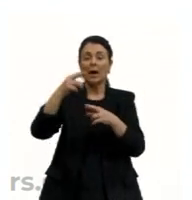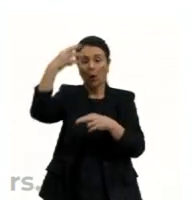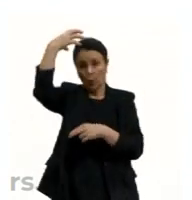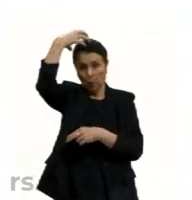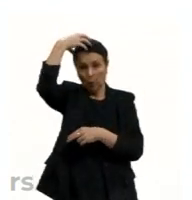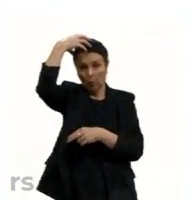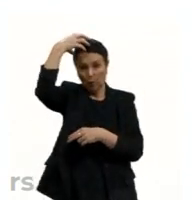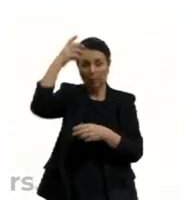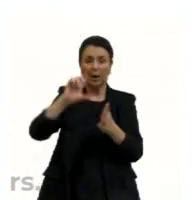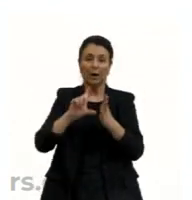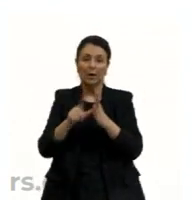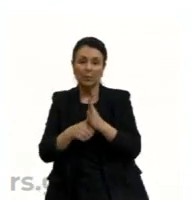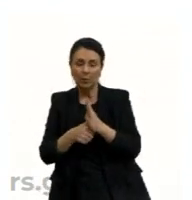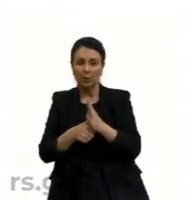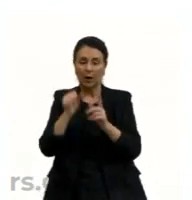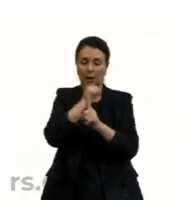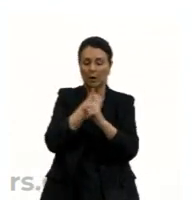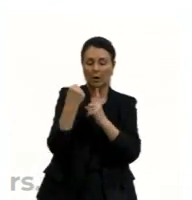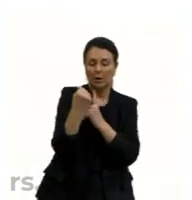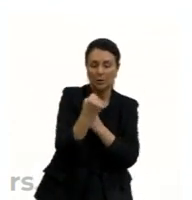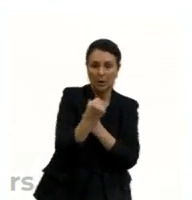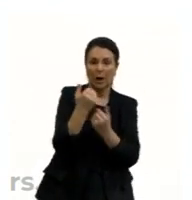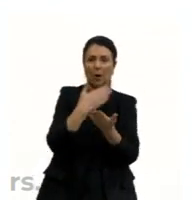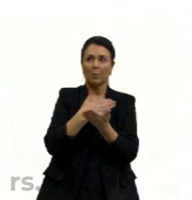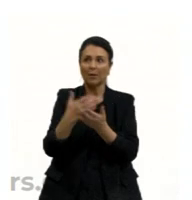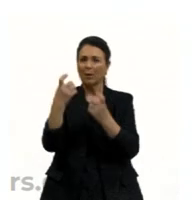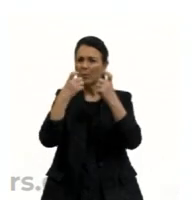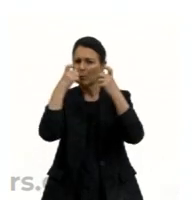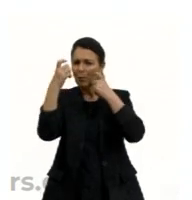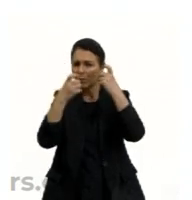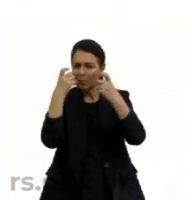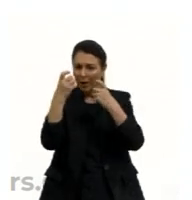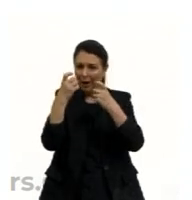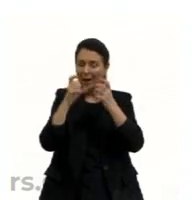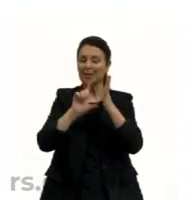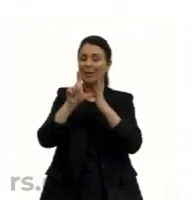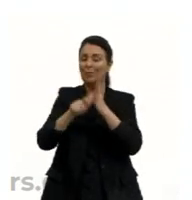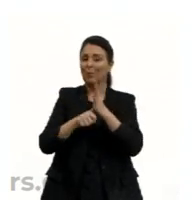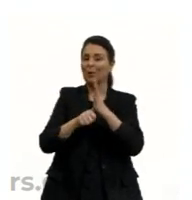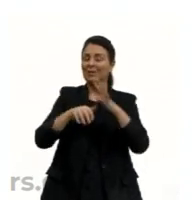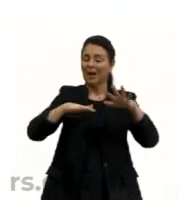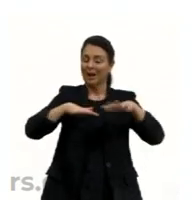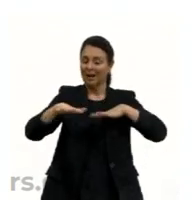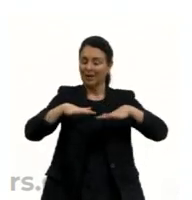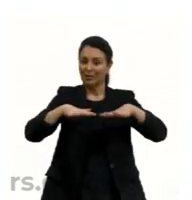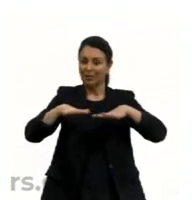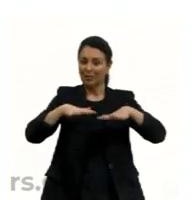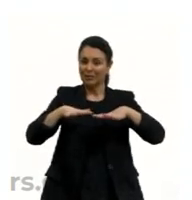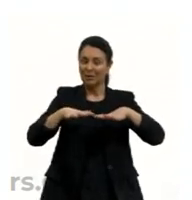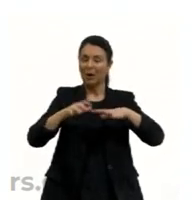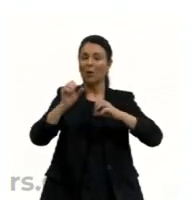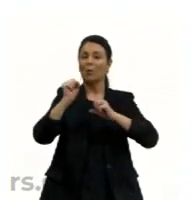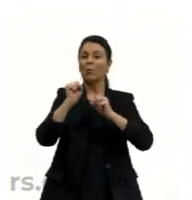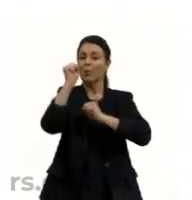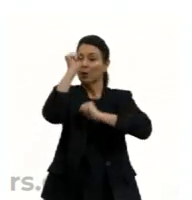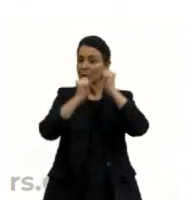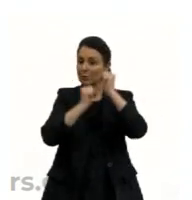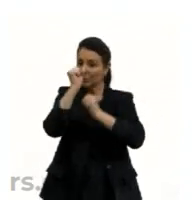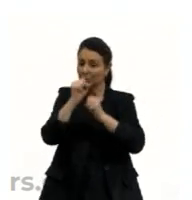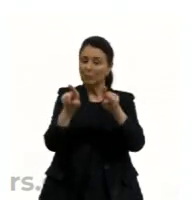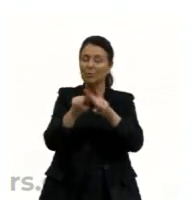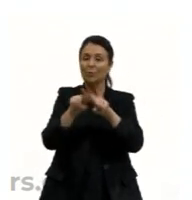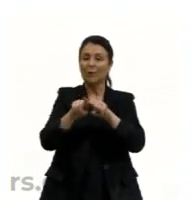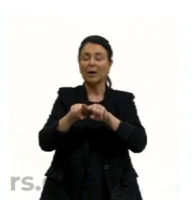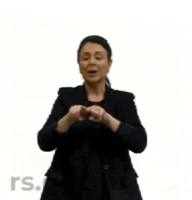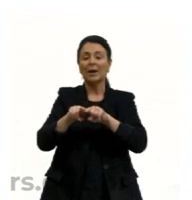mesmo dos problemas a partir da Revolução Industrial e a partir da Revolução Francesa que vai trazer